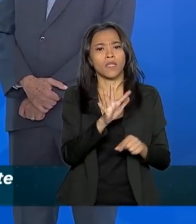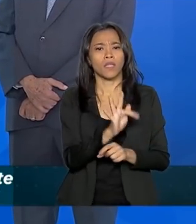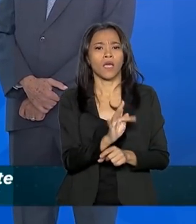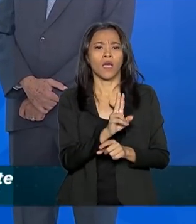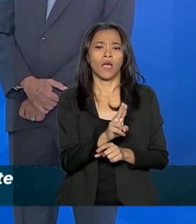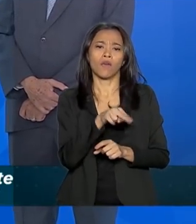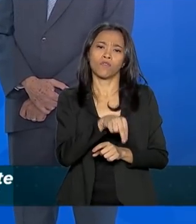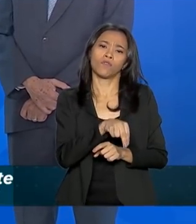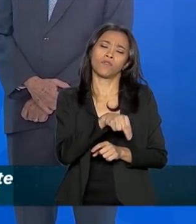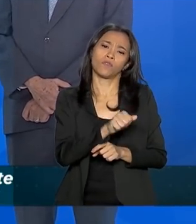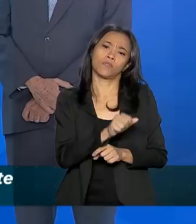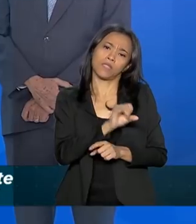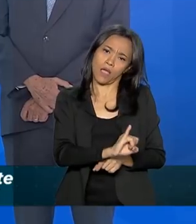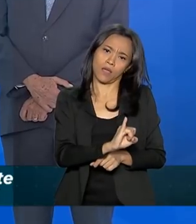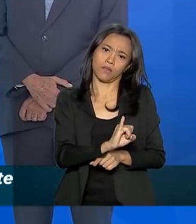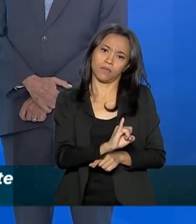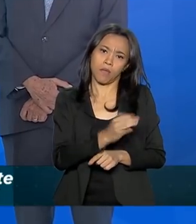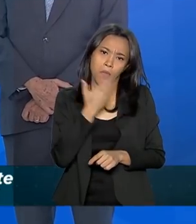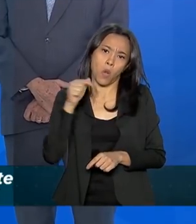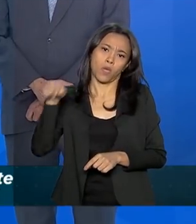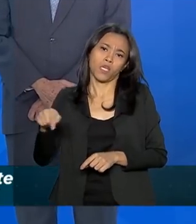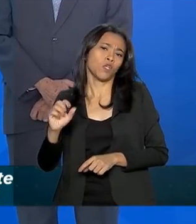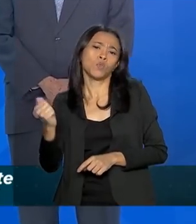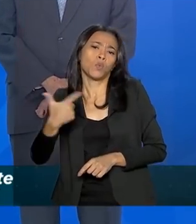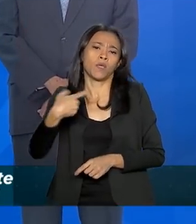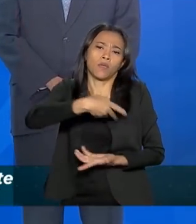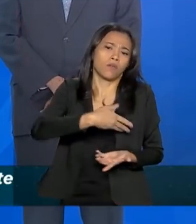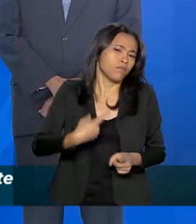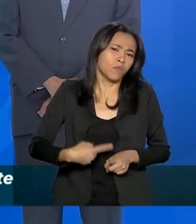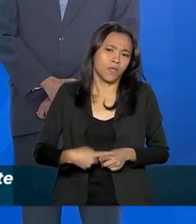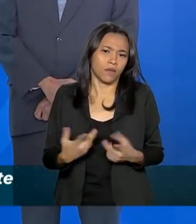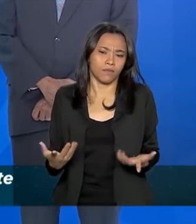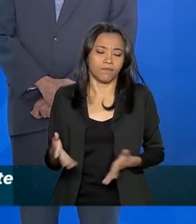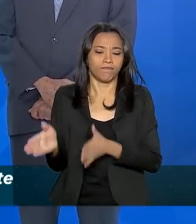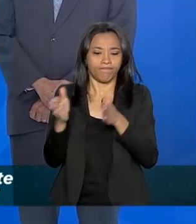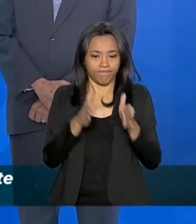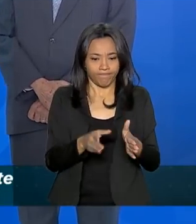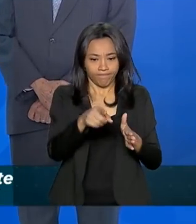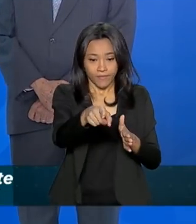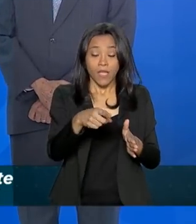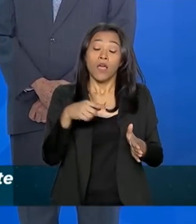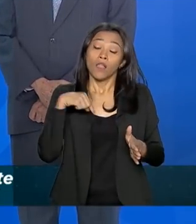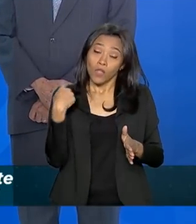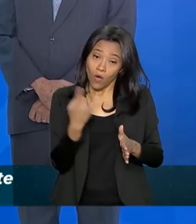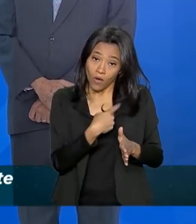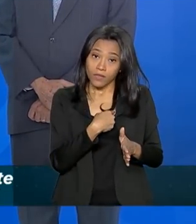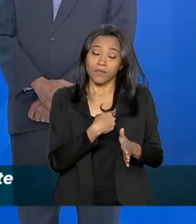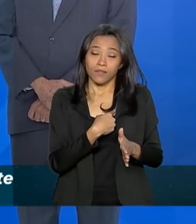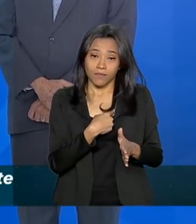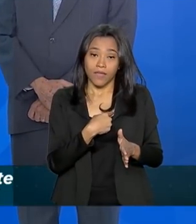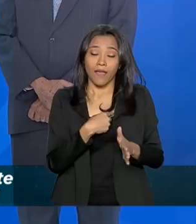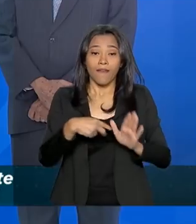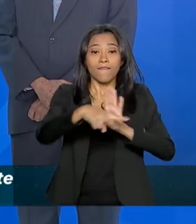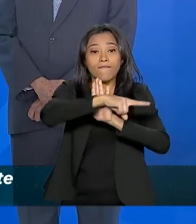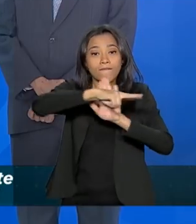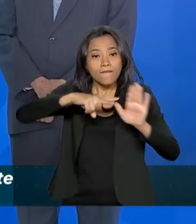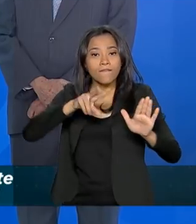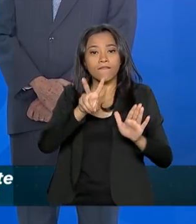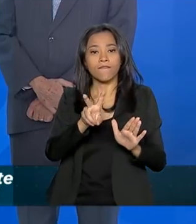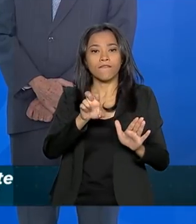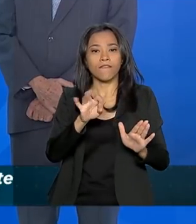nós estamos respeitando o que foi feito pelo Parlamento. Tanto é que nós vetamos muita coisa e essa muita coisa nós